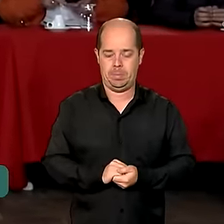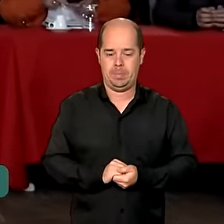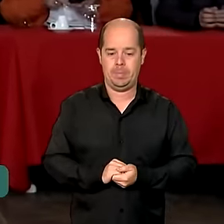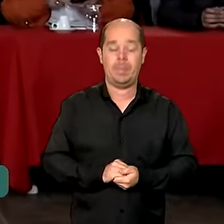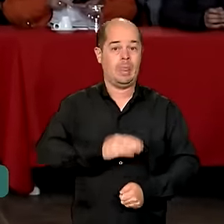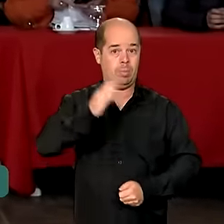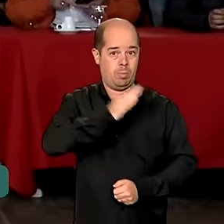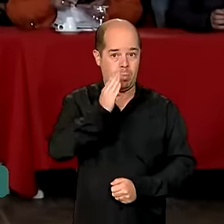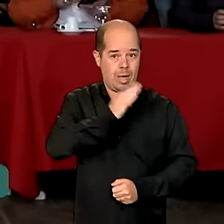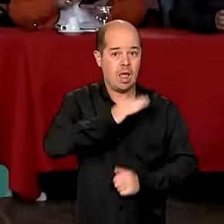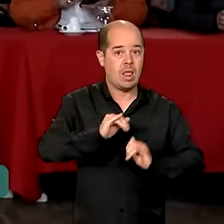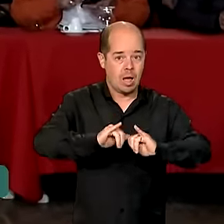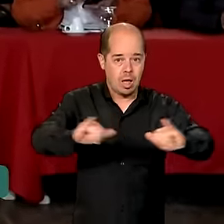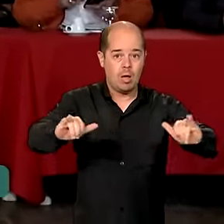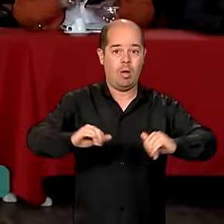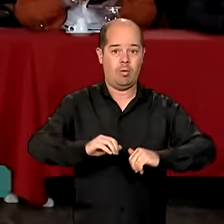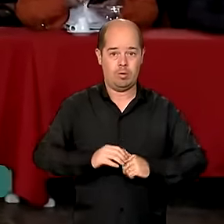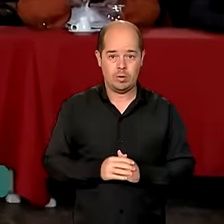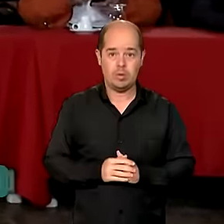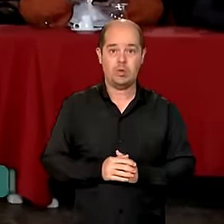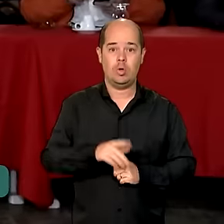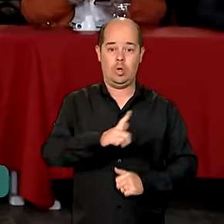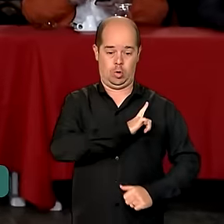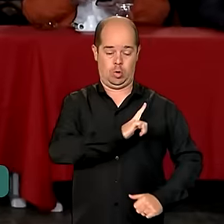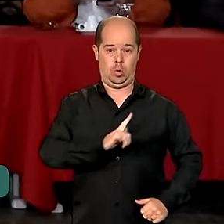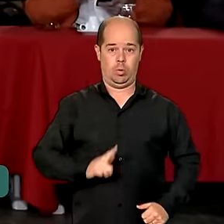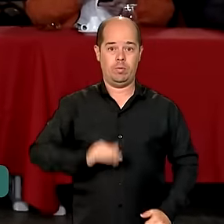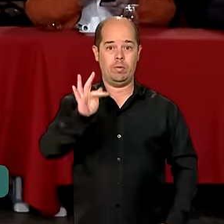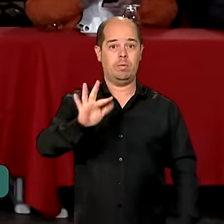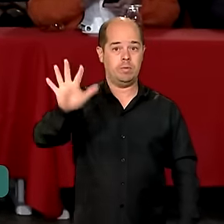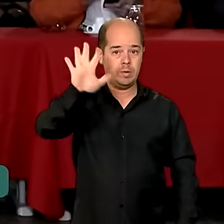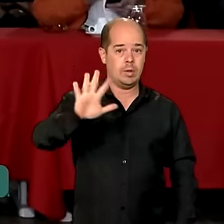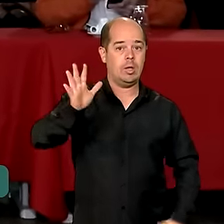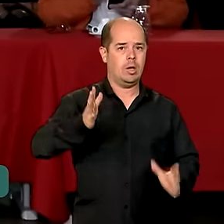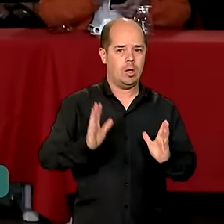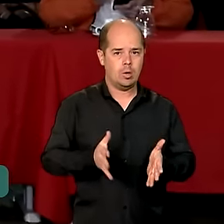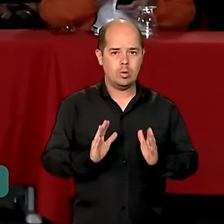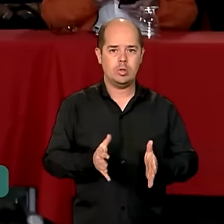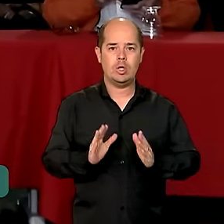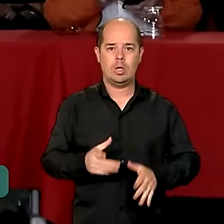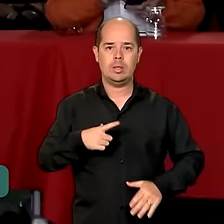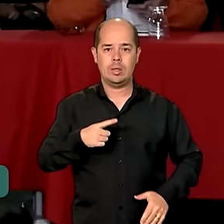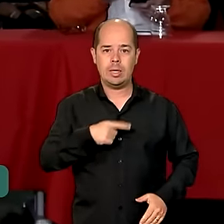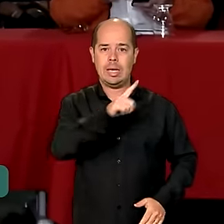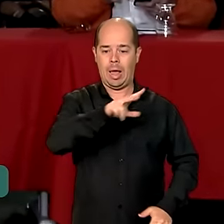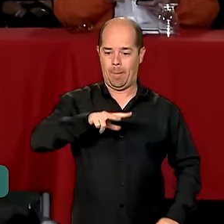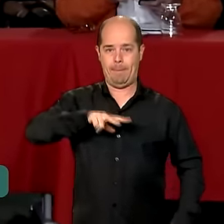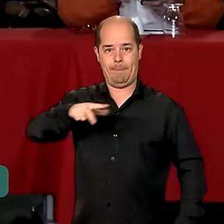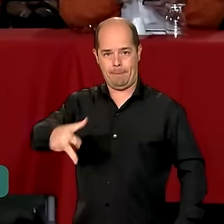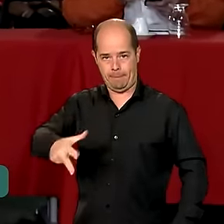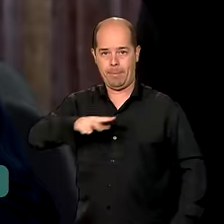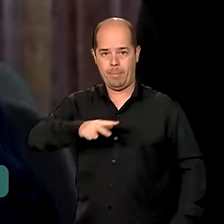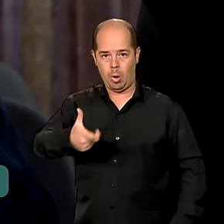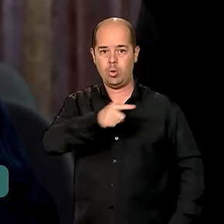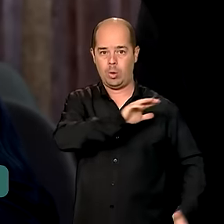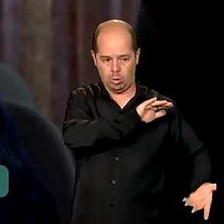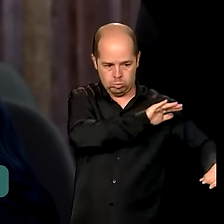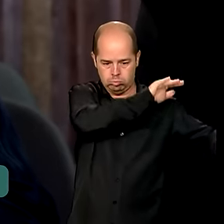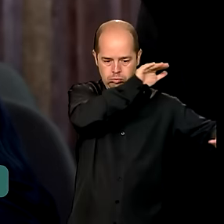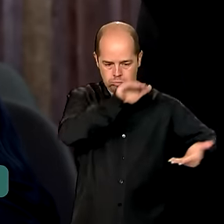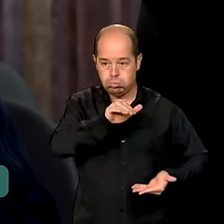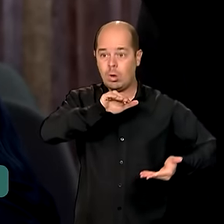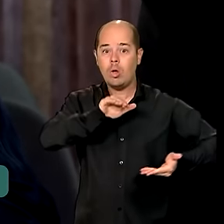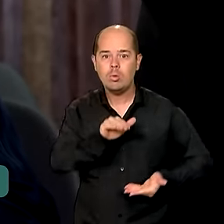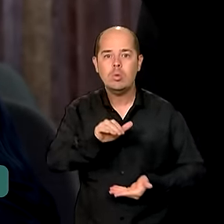governo federal já iniciou a mobilização para trazer as doações de Portugal para o Rio Grande do Sul. A Agência